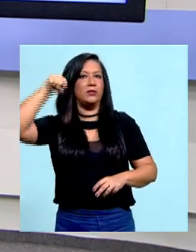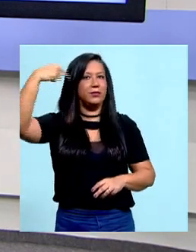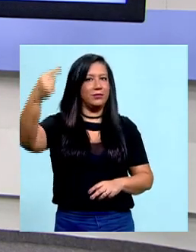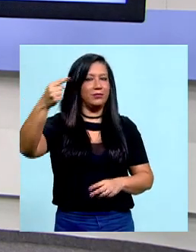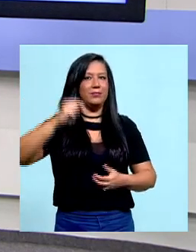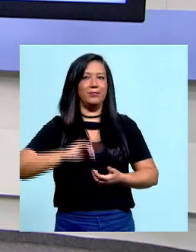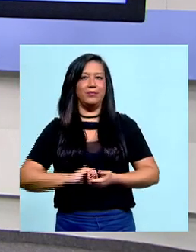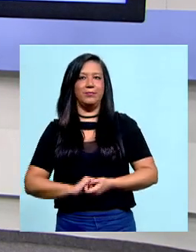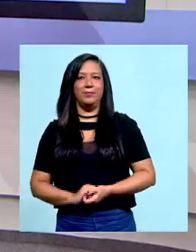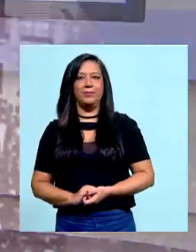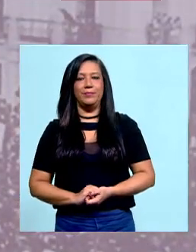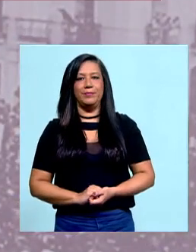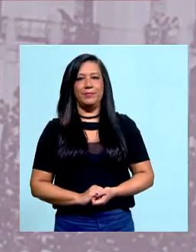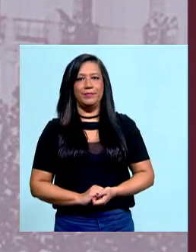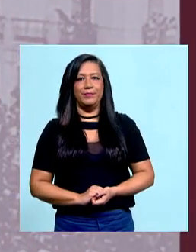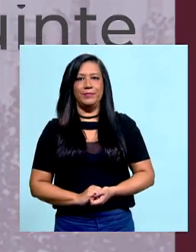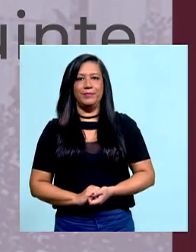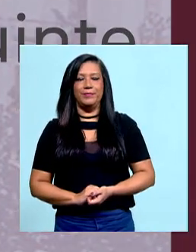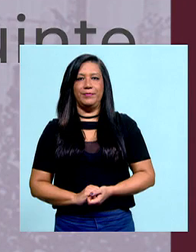seguinte.